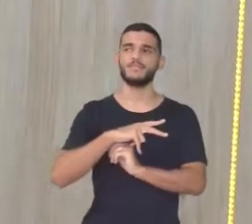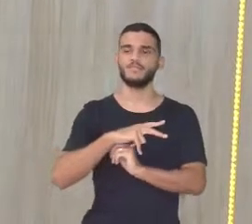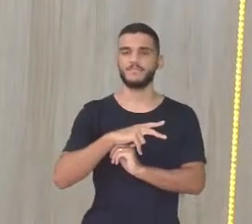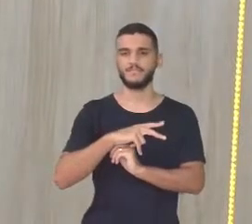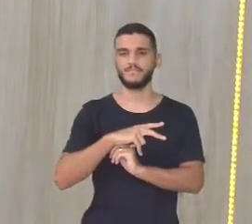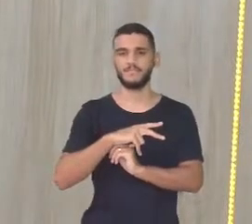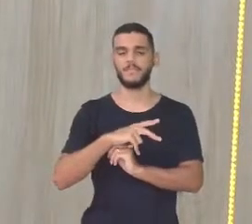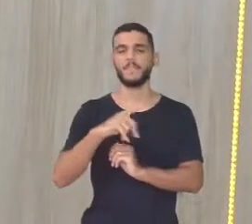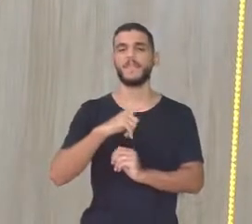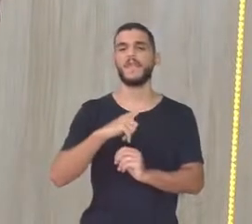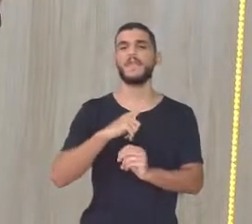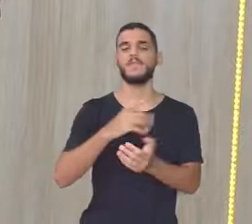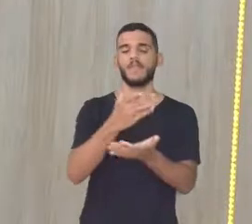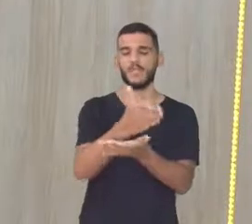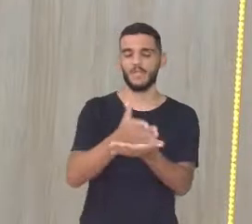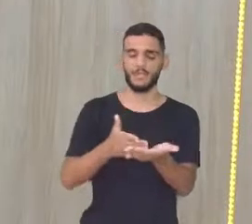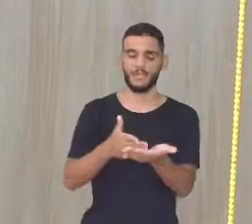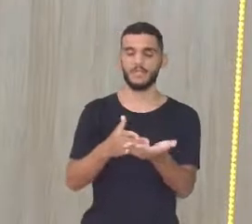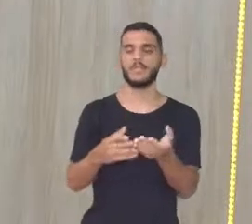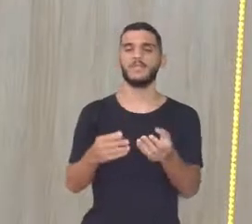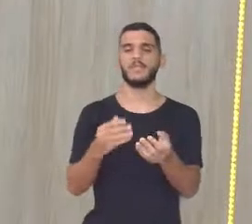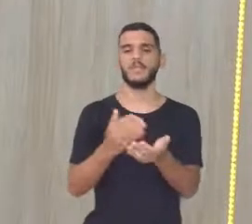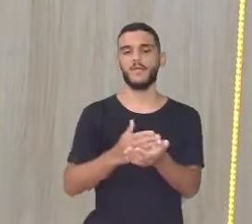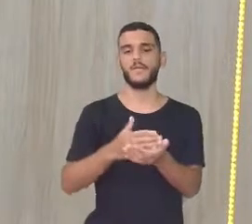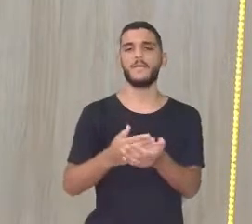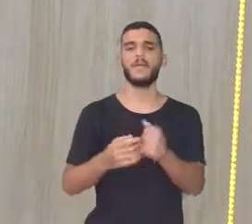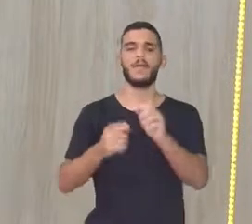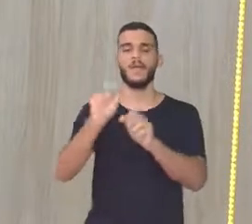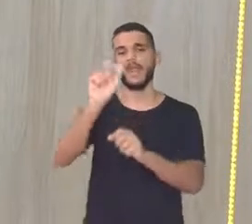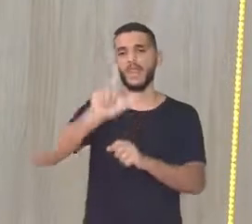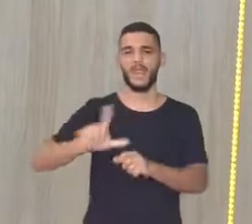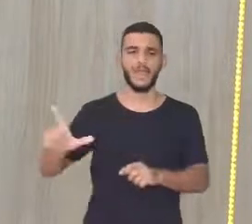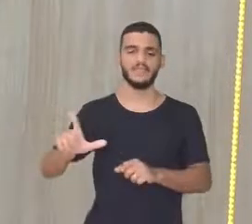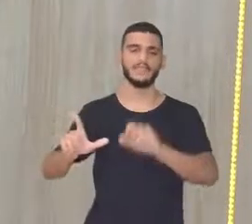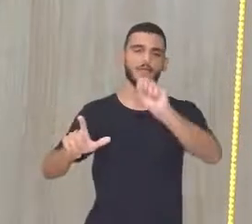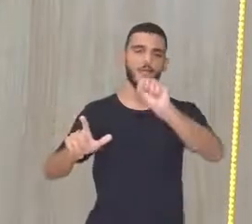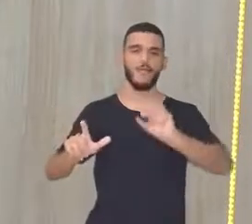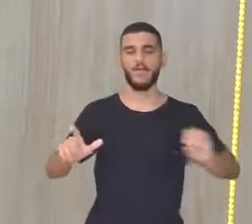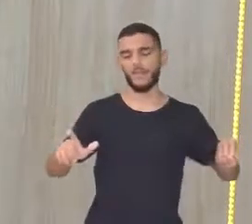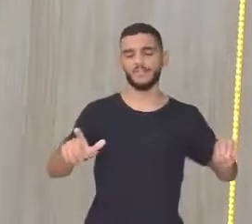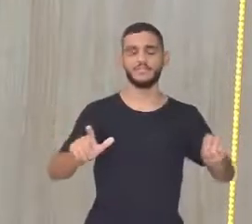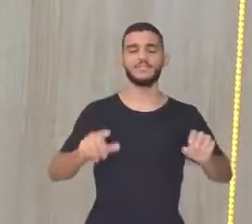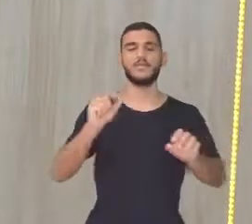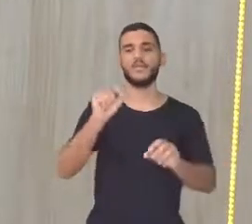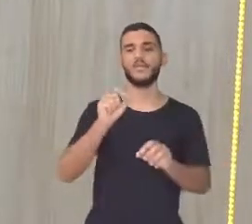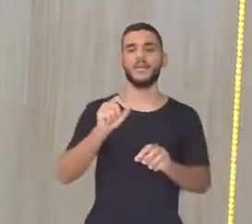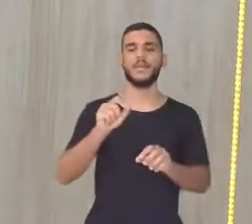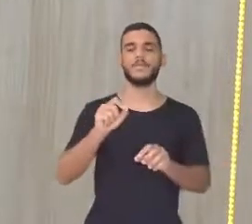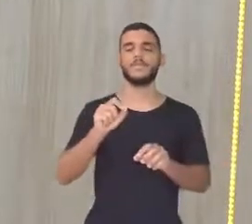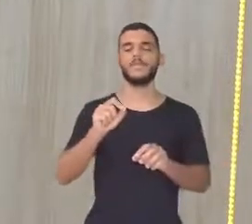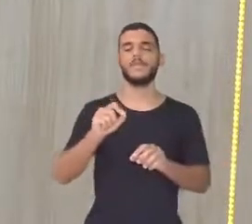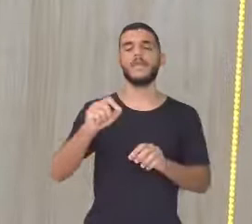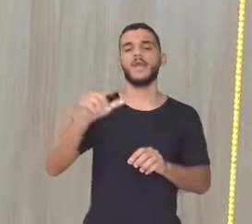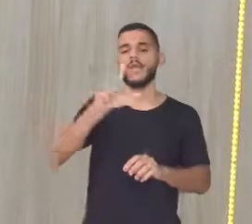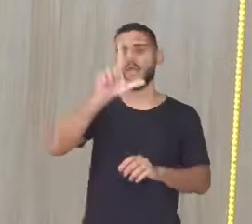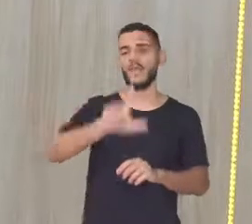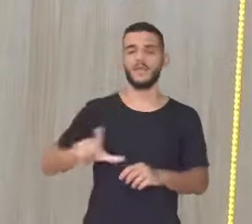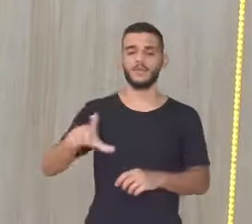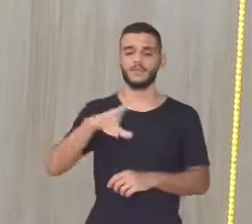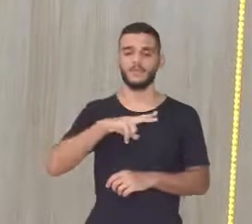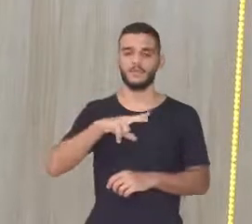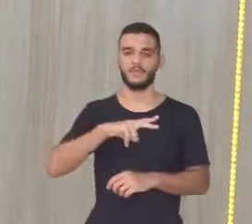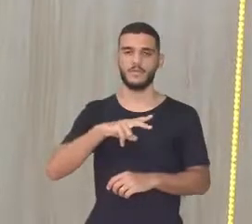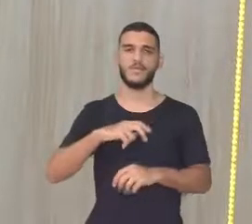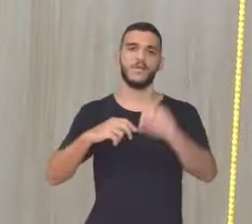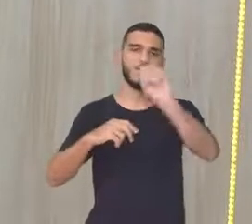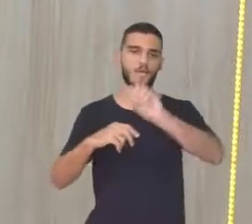Dividia-se em um território meridiano As terras a leste para Portugal E a oeste para a Espanha Aí Portugal O rei de Portugal Faz Ora Pois